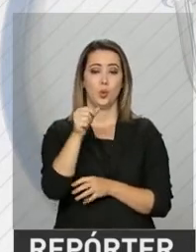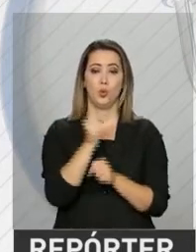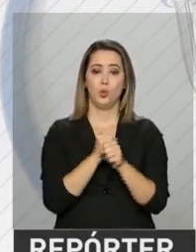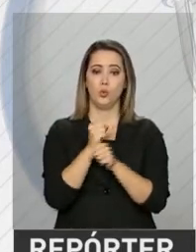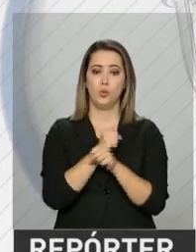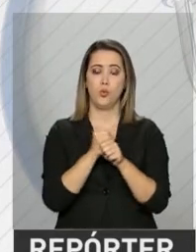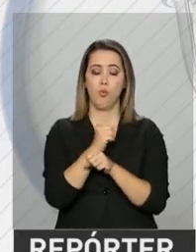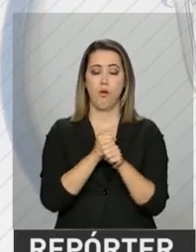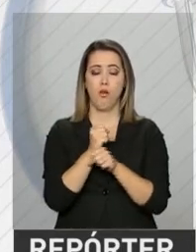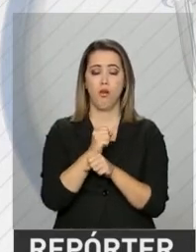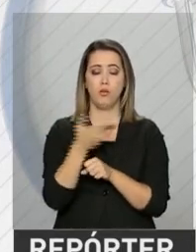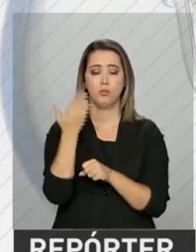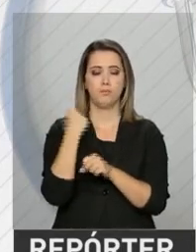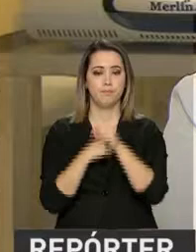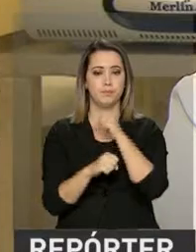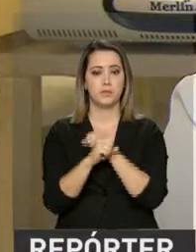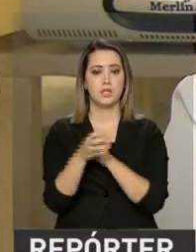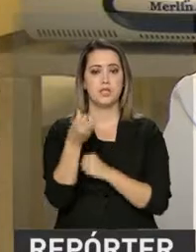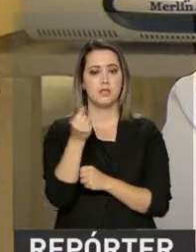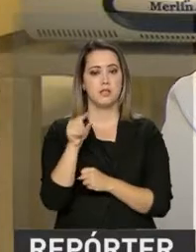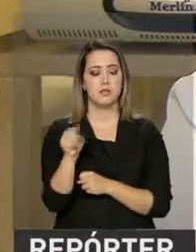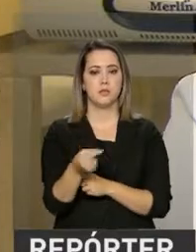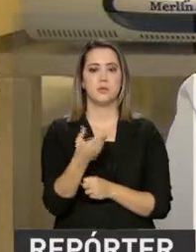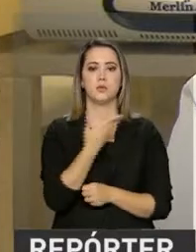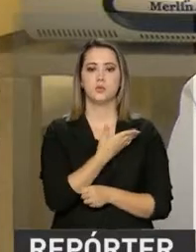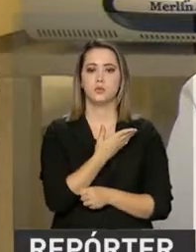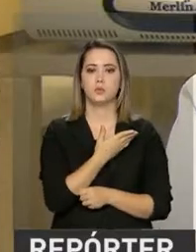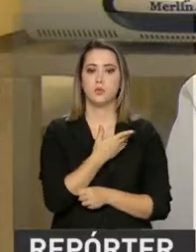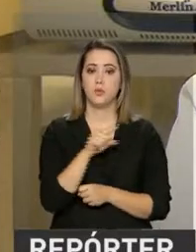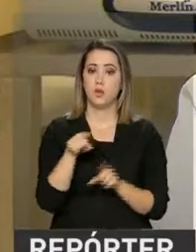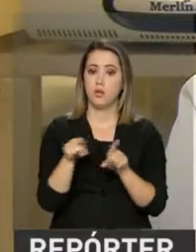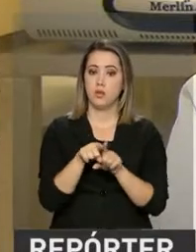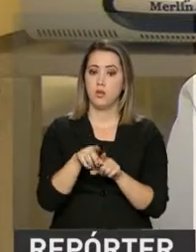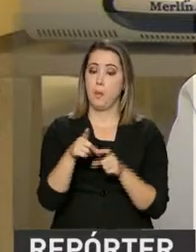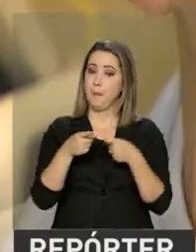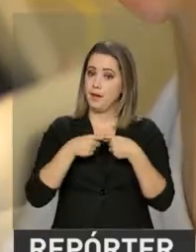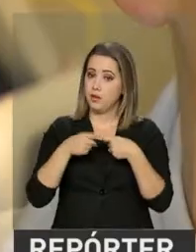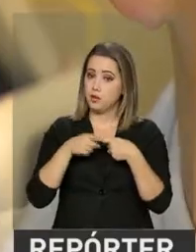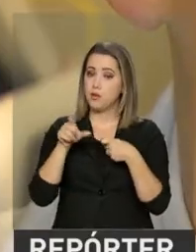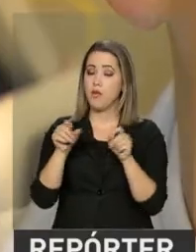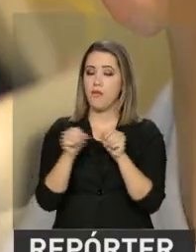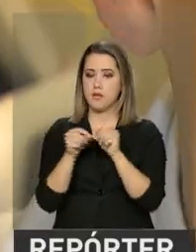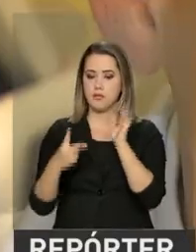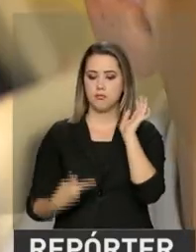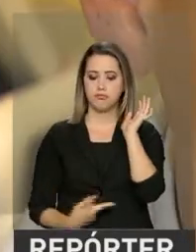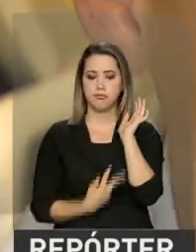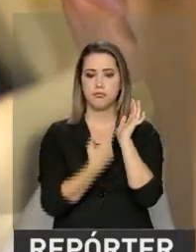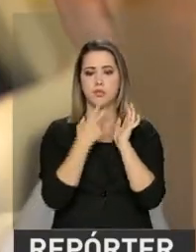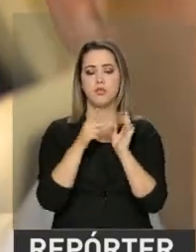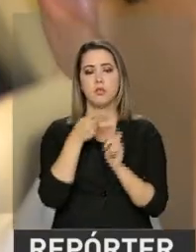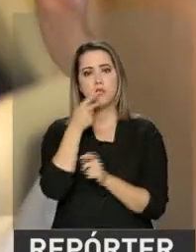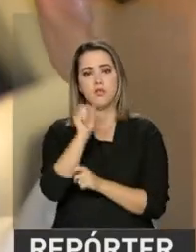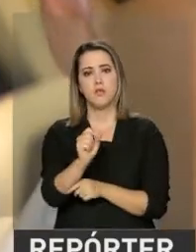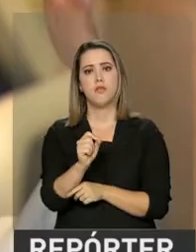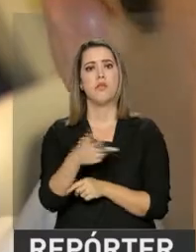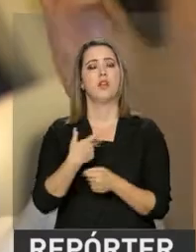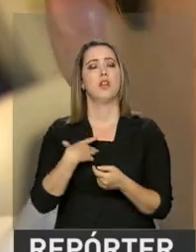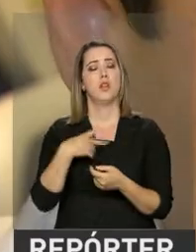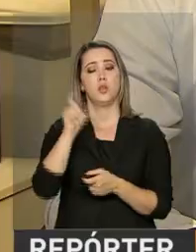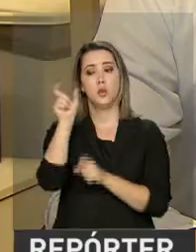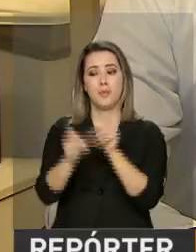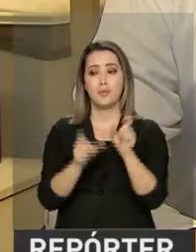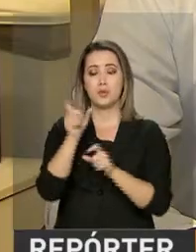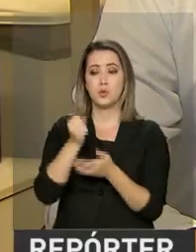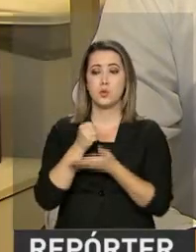6 mil itens foram transportados. O Dr. André foi quem fez a cirurgia da Ereunice. Ele conta que o número de doadores ainda é muito